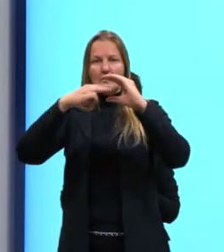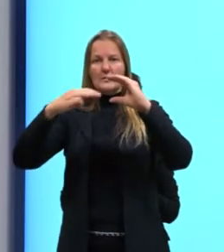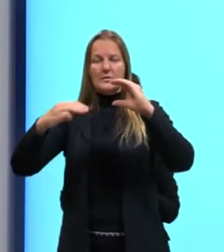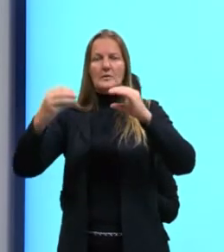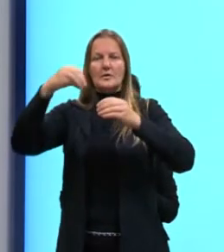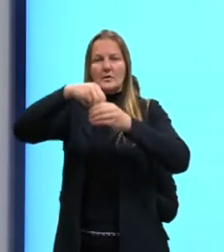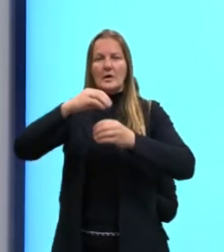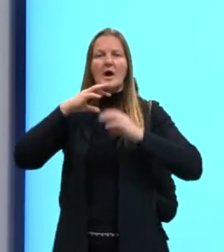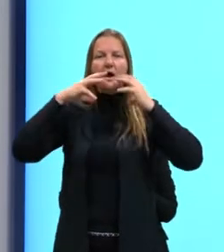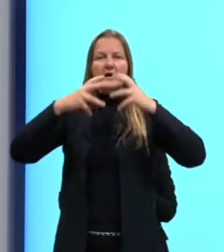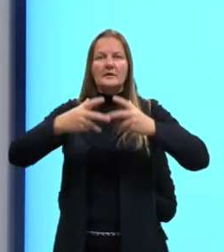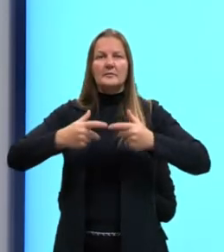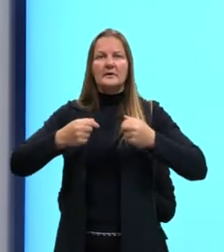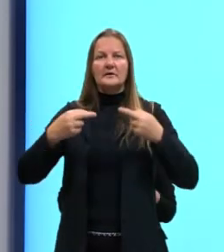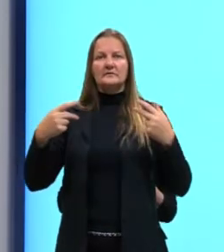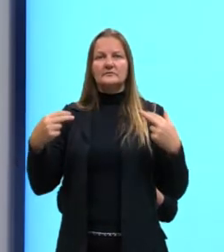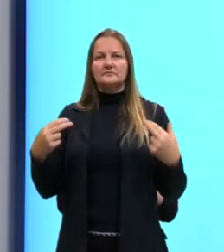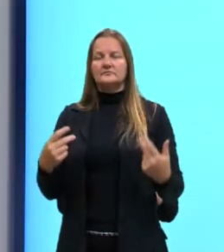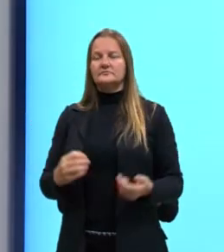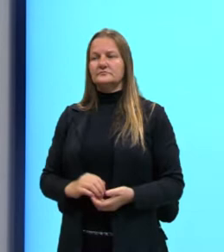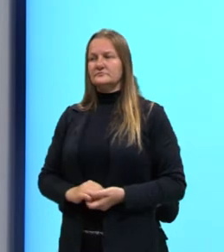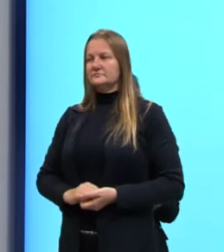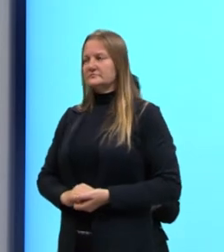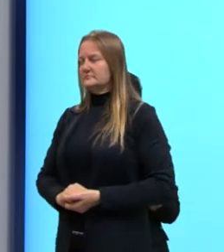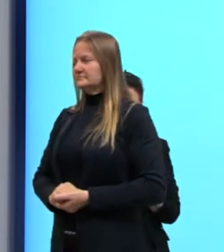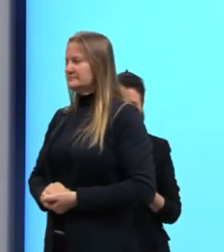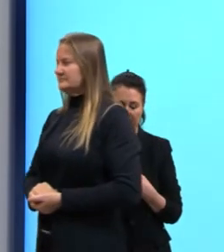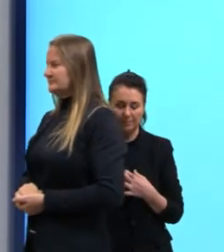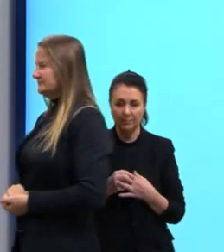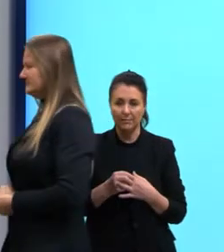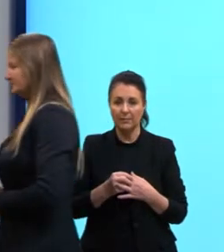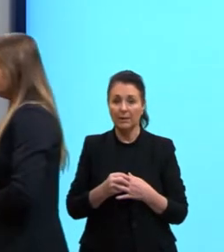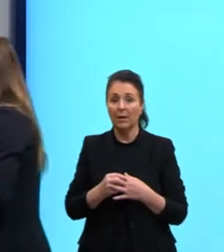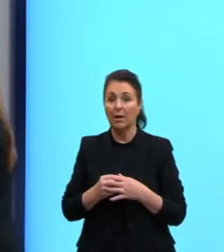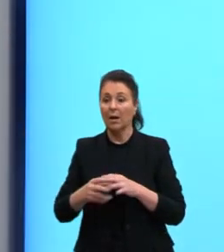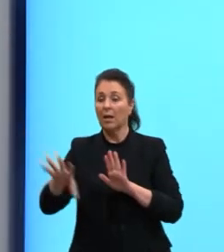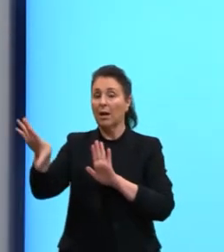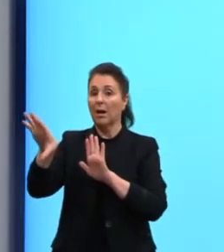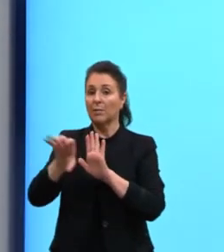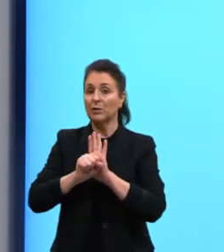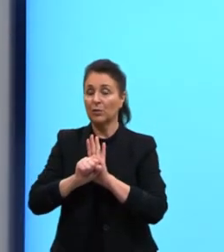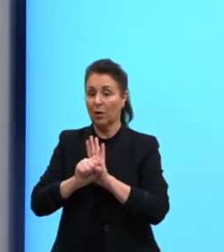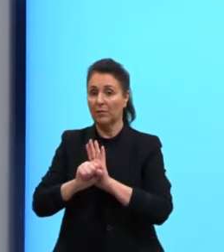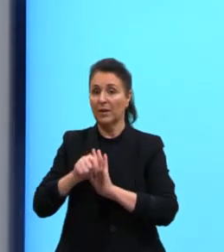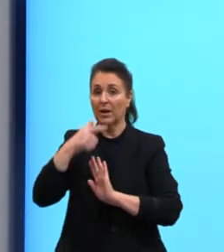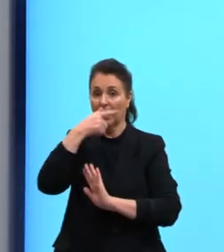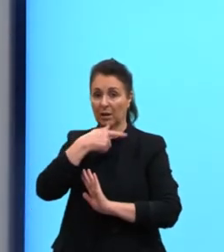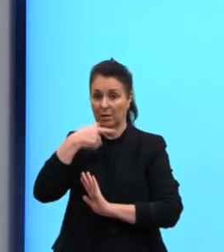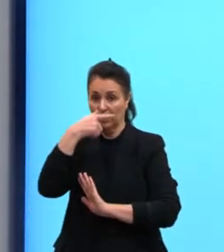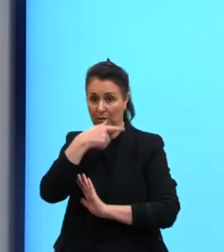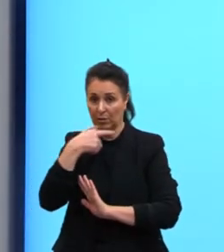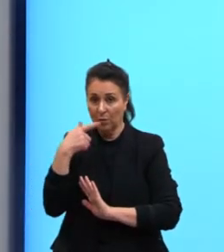vai ser pegado, né? Vai ser absorvido essa glicose através da alimentação. E o gás oxigênio através da respiração.